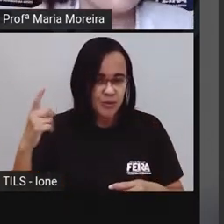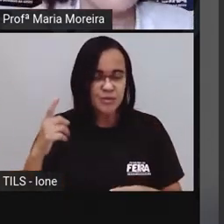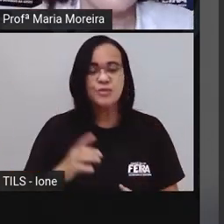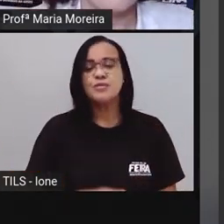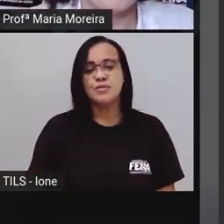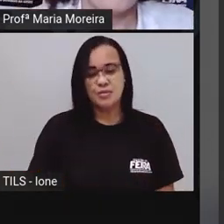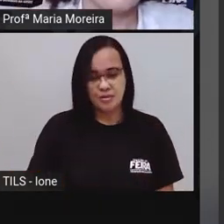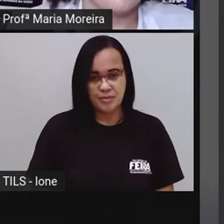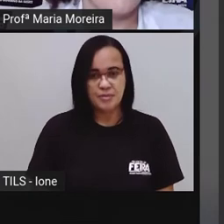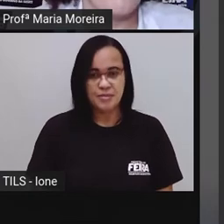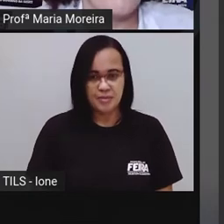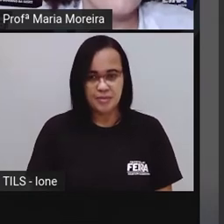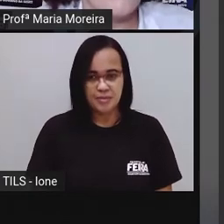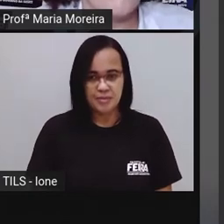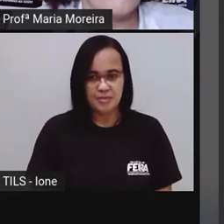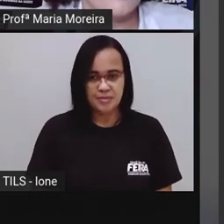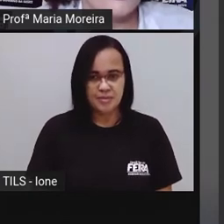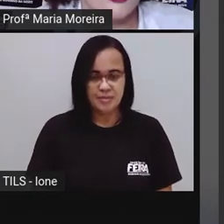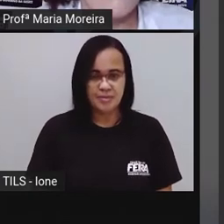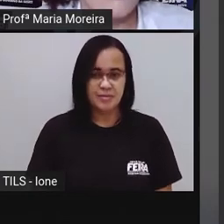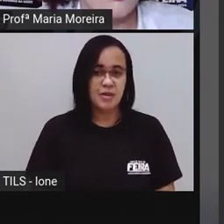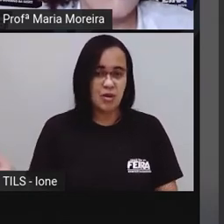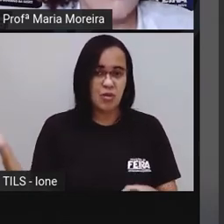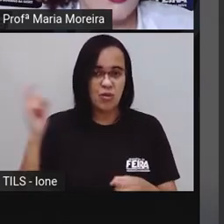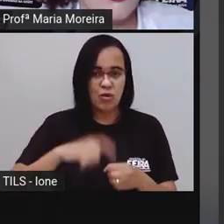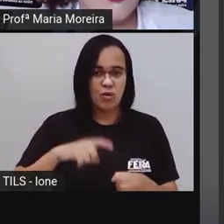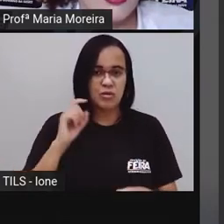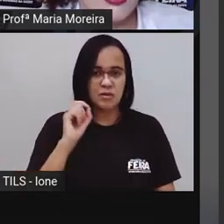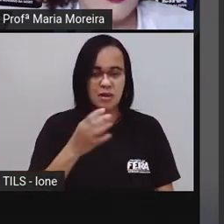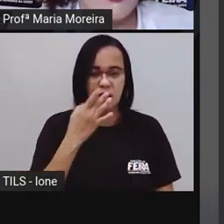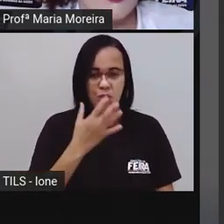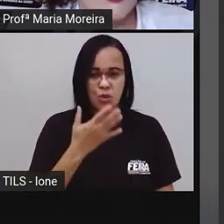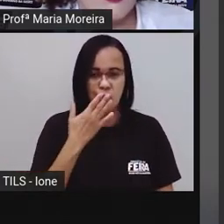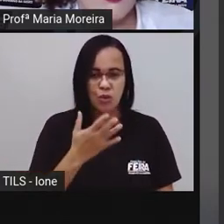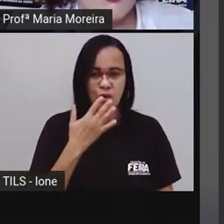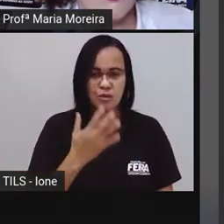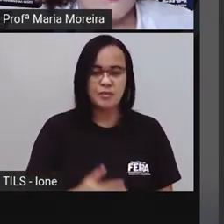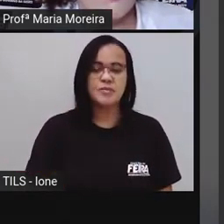vocês. Vamos botar até para a mesma cor que já estava. o nosso verdinho aqui,